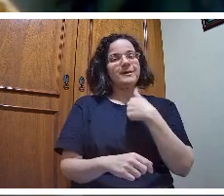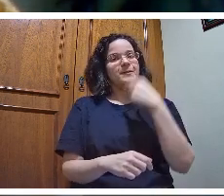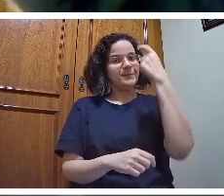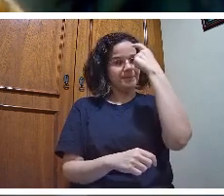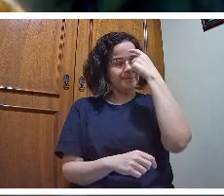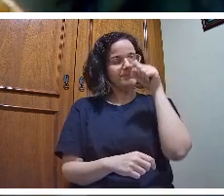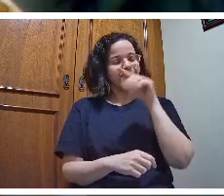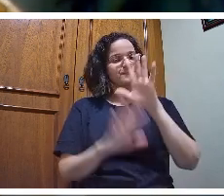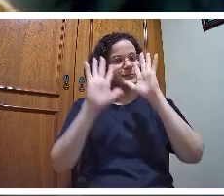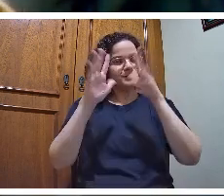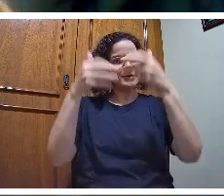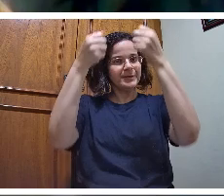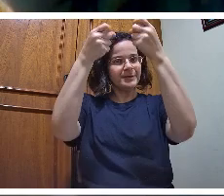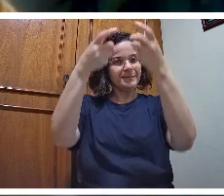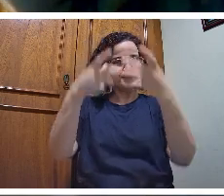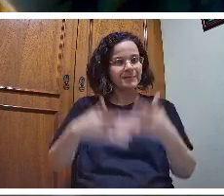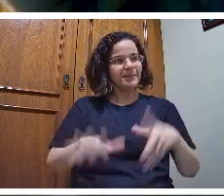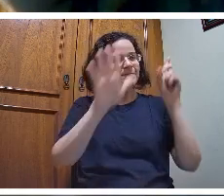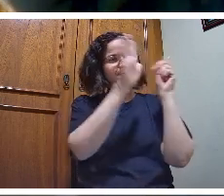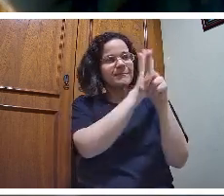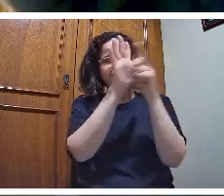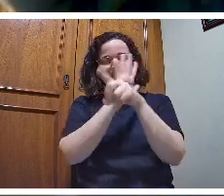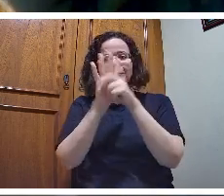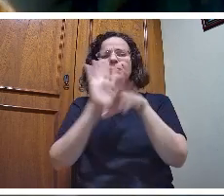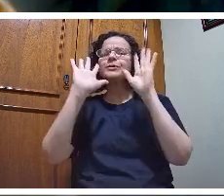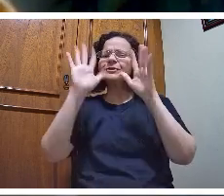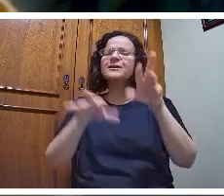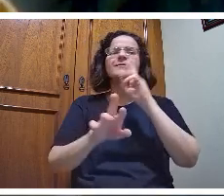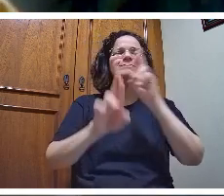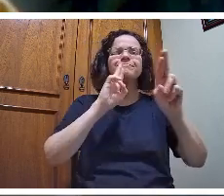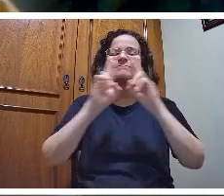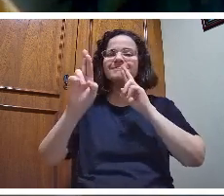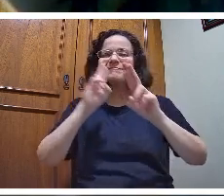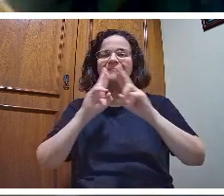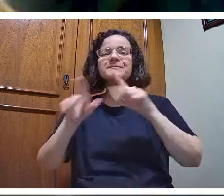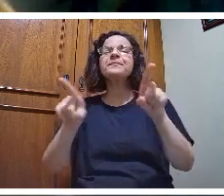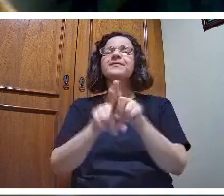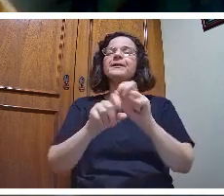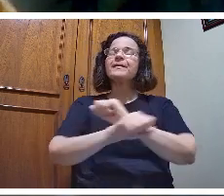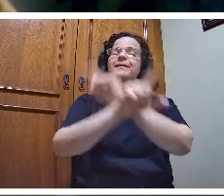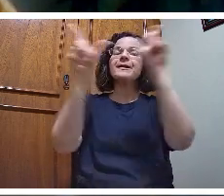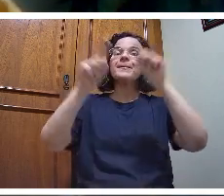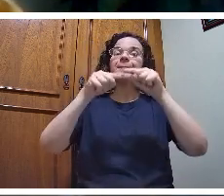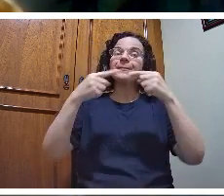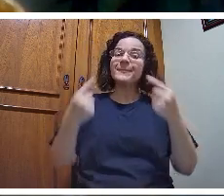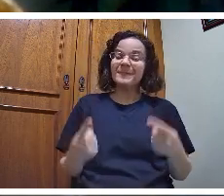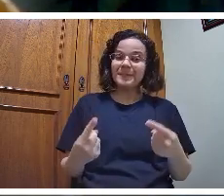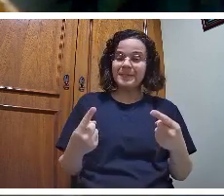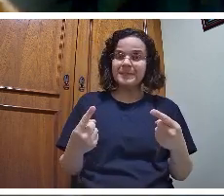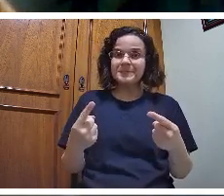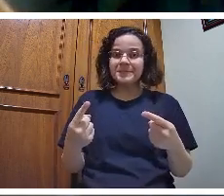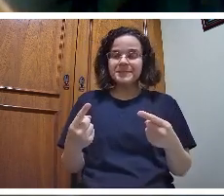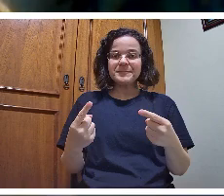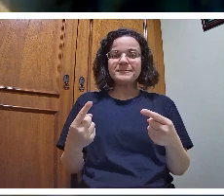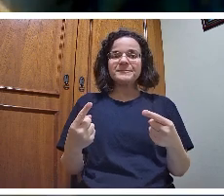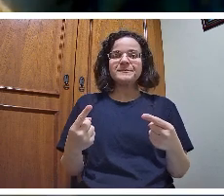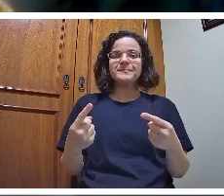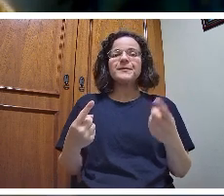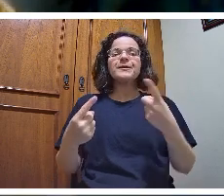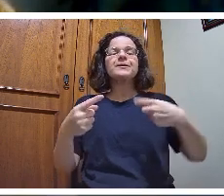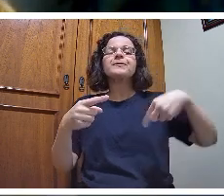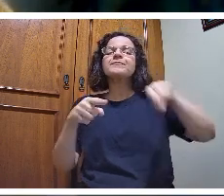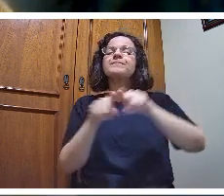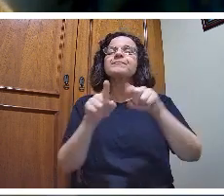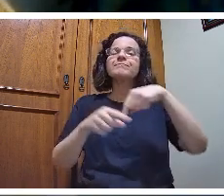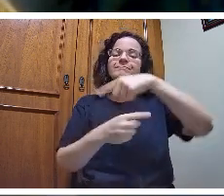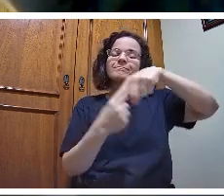esclarecidas, no entanto, nós organizamos, eu penso que a gente pode retomar essas temáticas